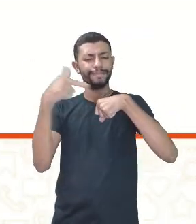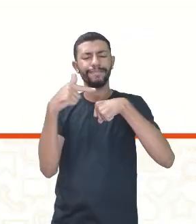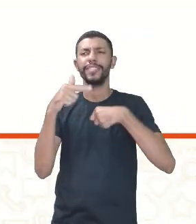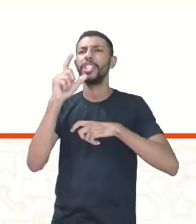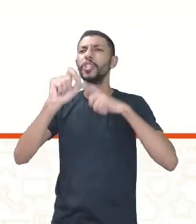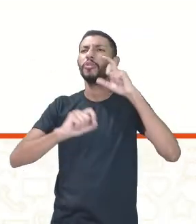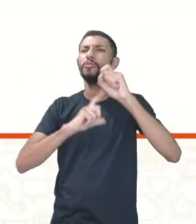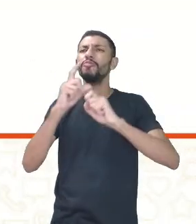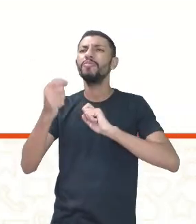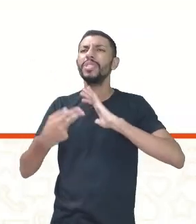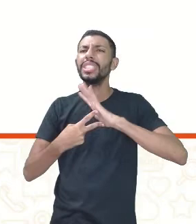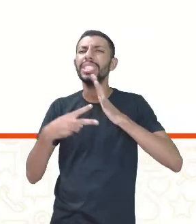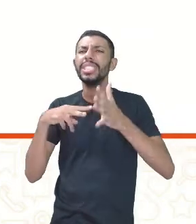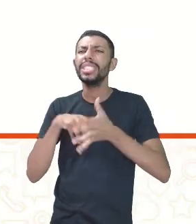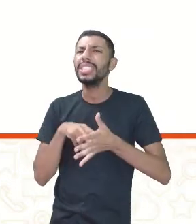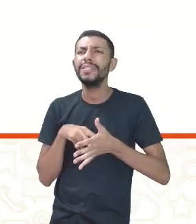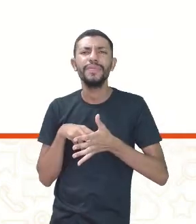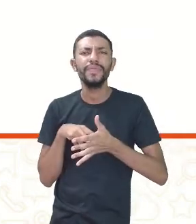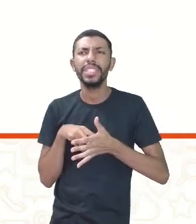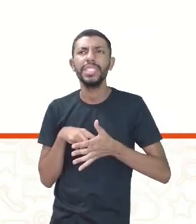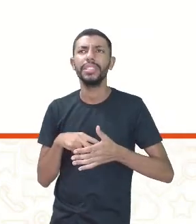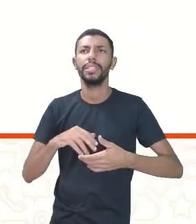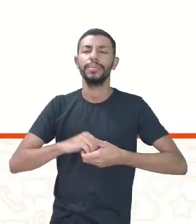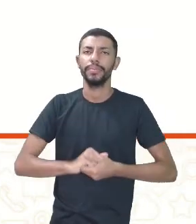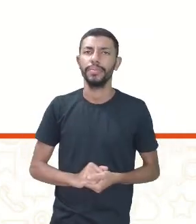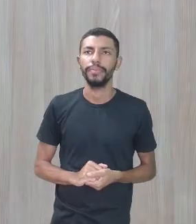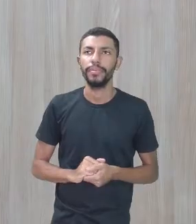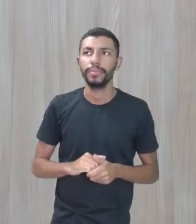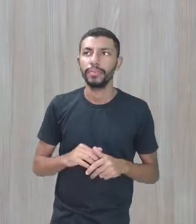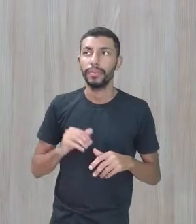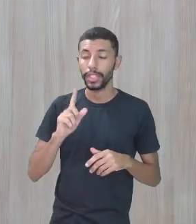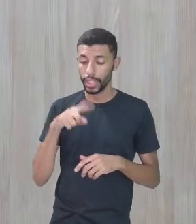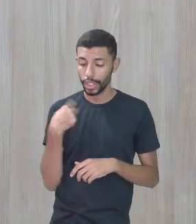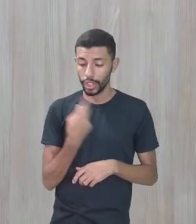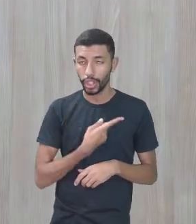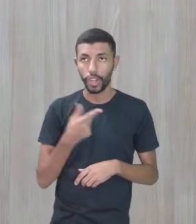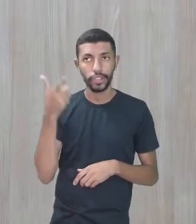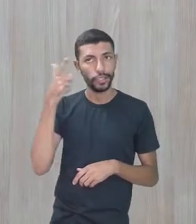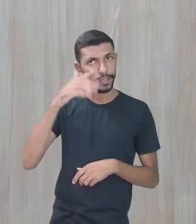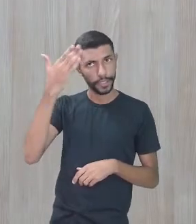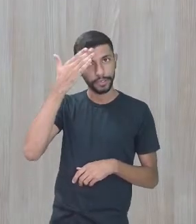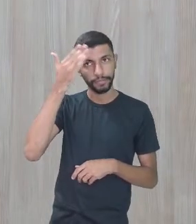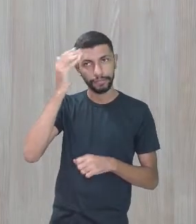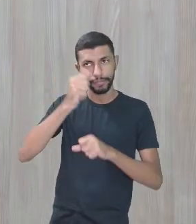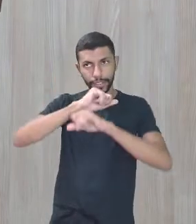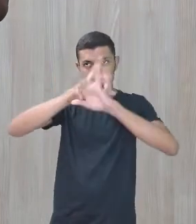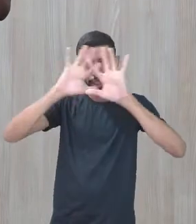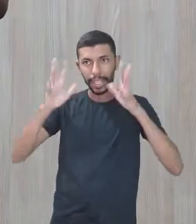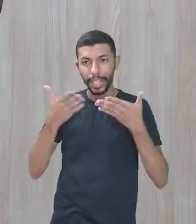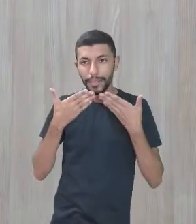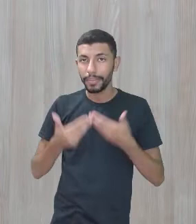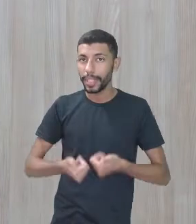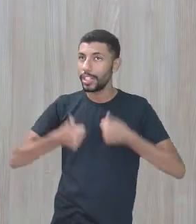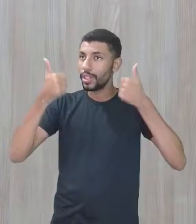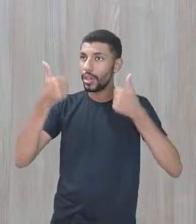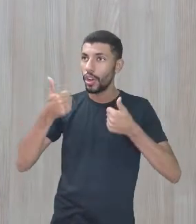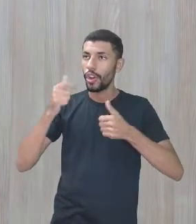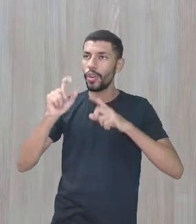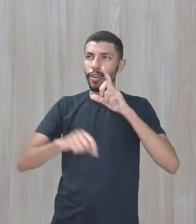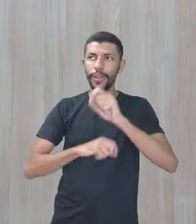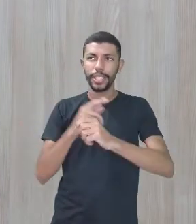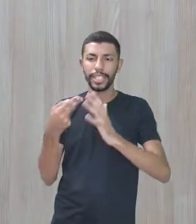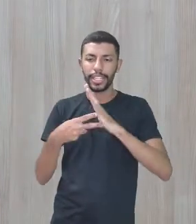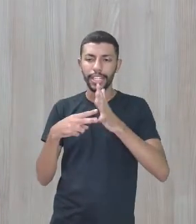pedagogia da afetividade? Para a gente entender melhor o que é pedagogia da afetividade.